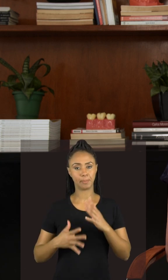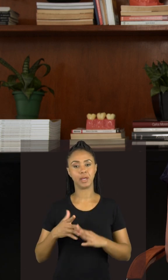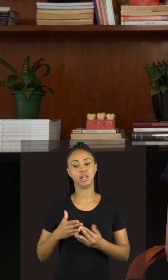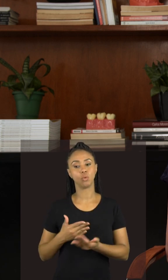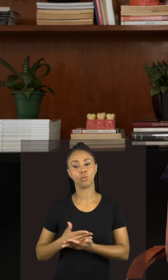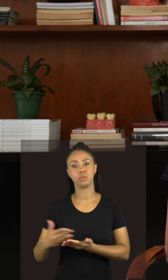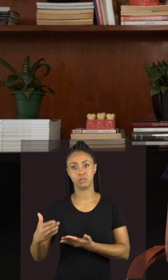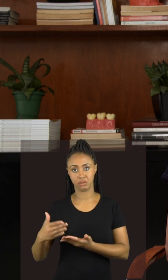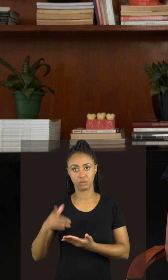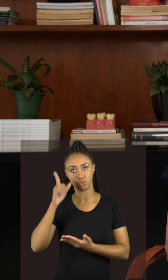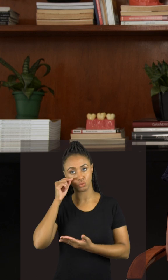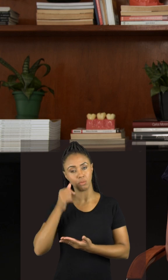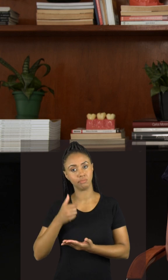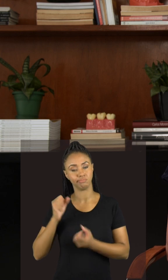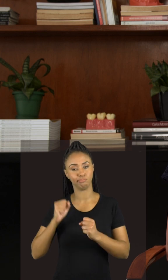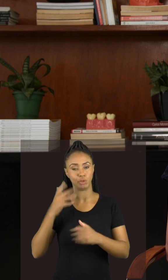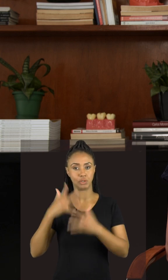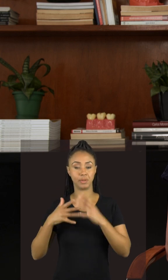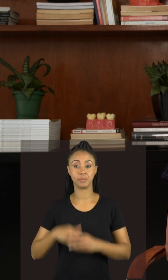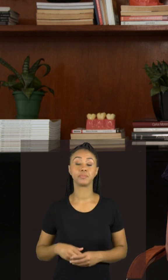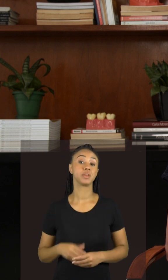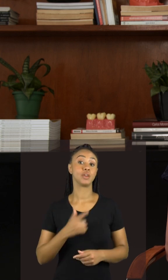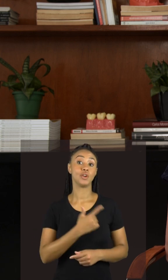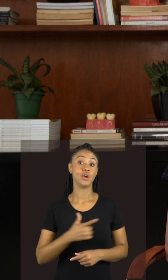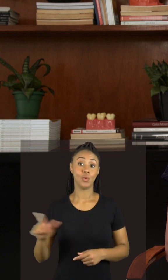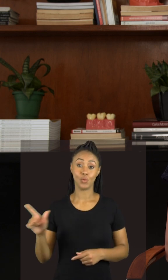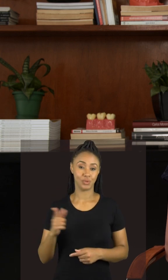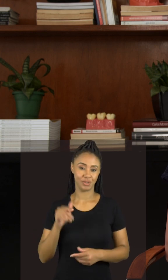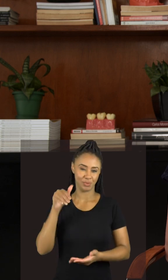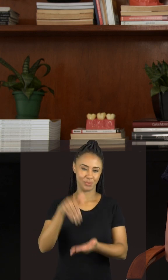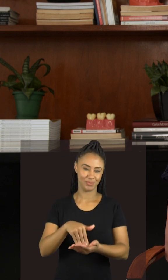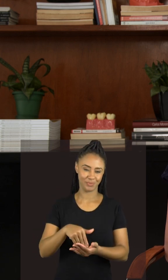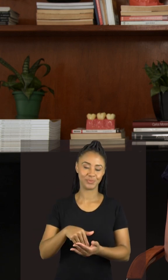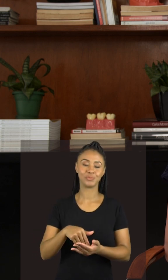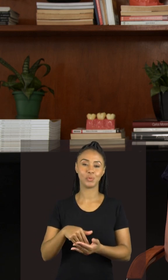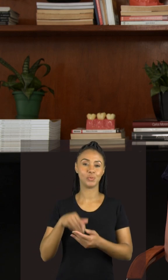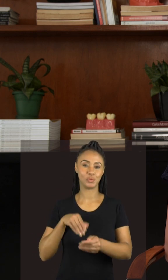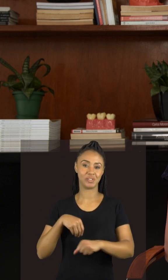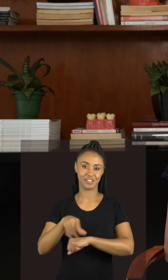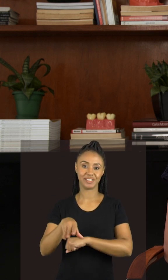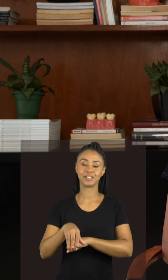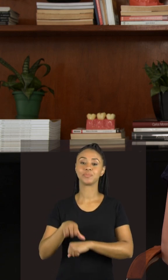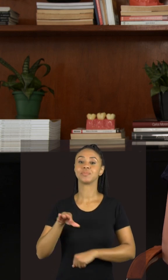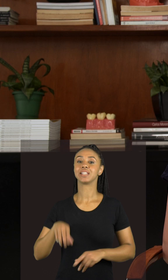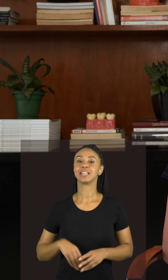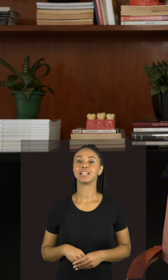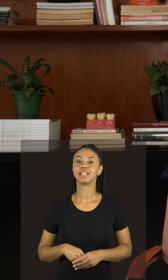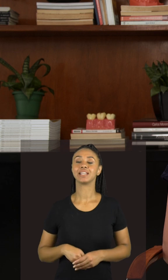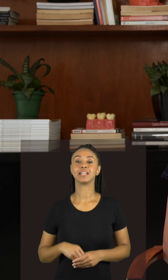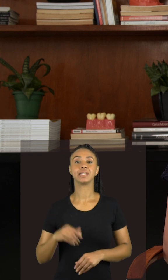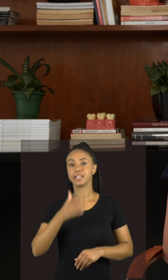dificultar o nosso adormecer e tem uma outra dica final que muita gente às vezes